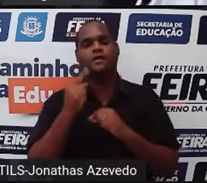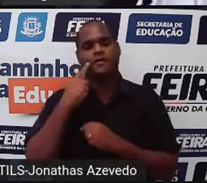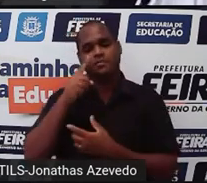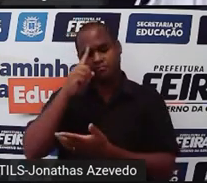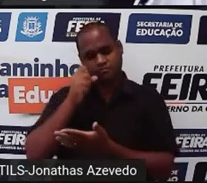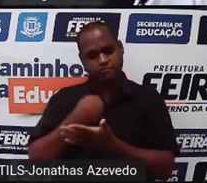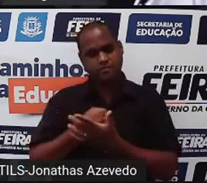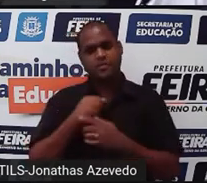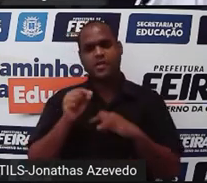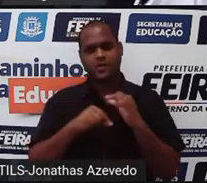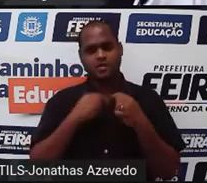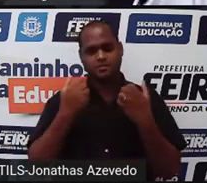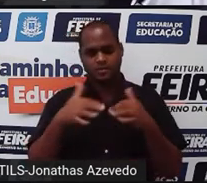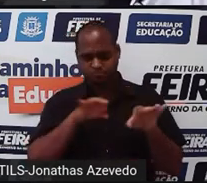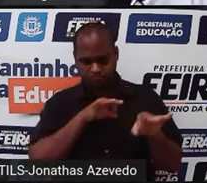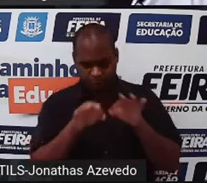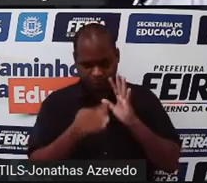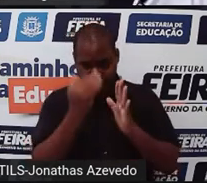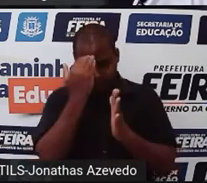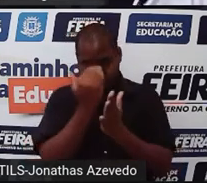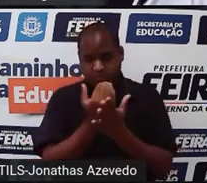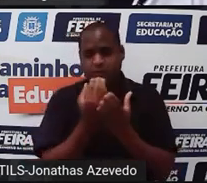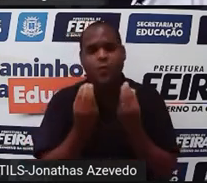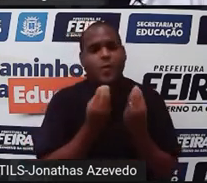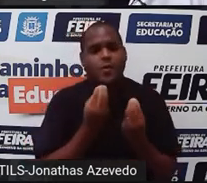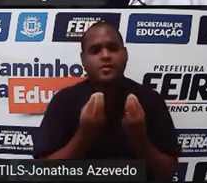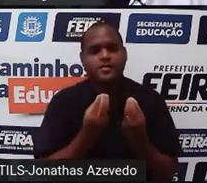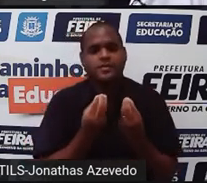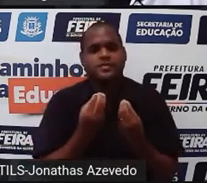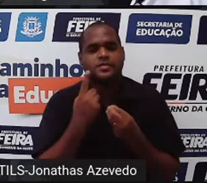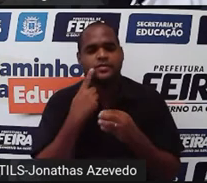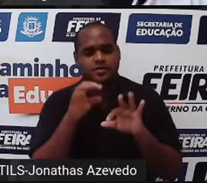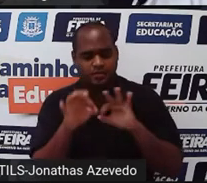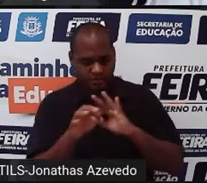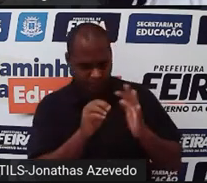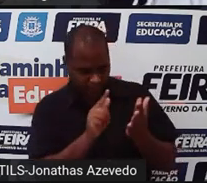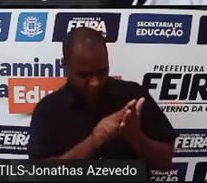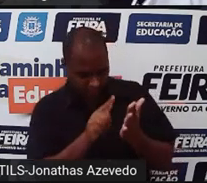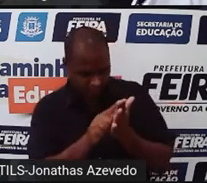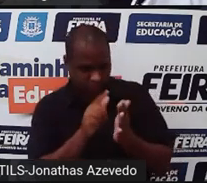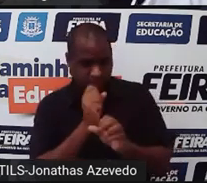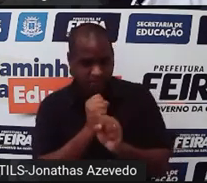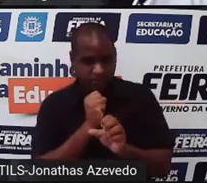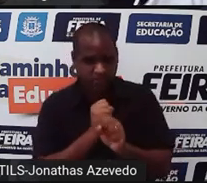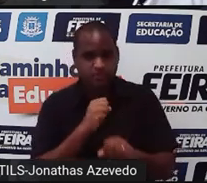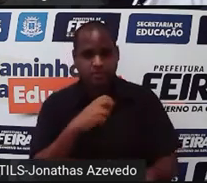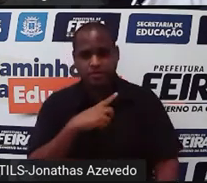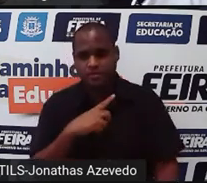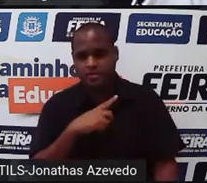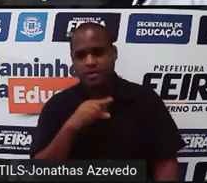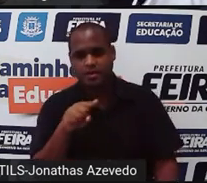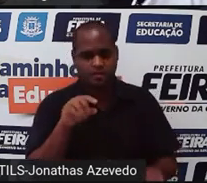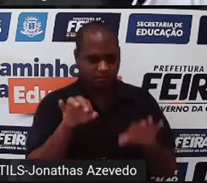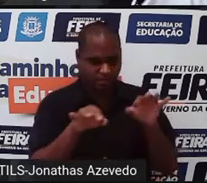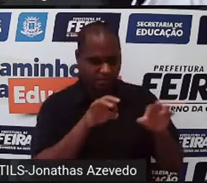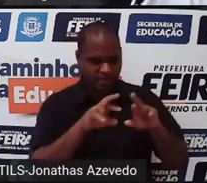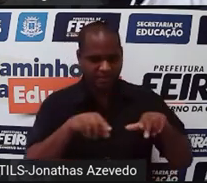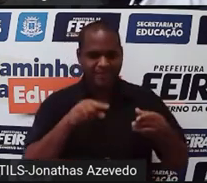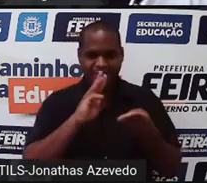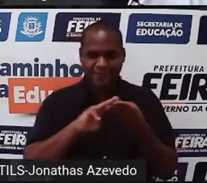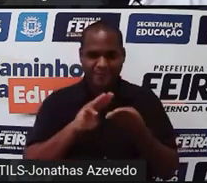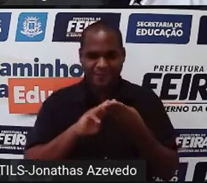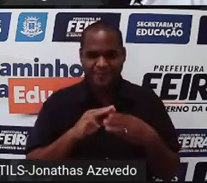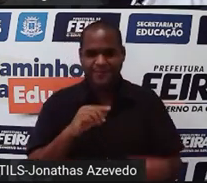prática o que você planejou. Como? Rascunhando cálculos. Tá bom? Já que estamos falando de matemática.